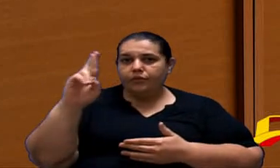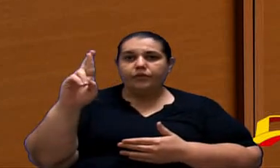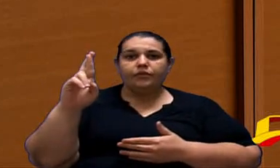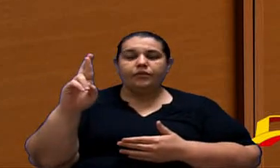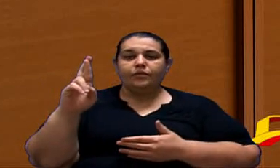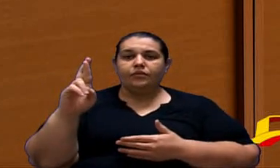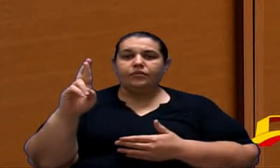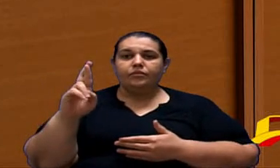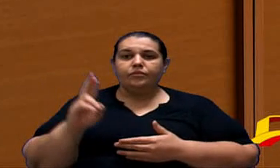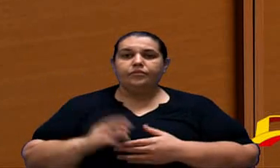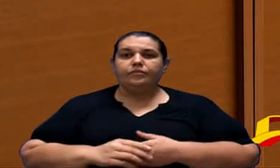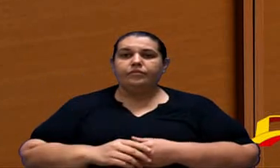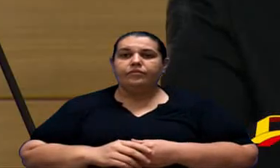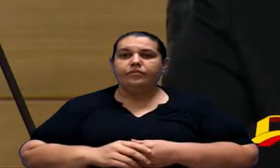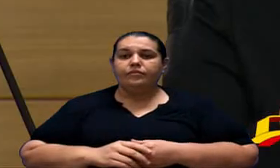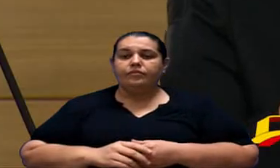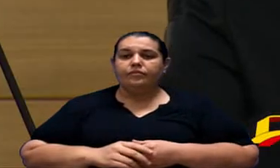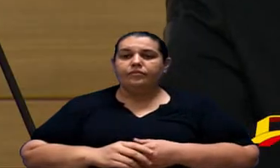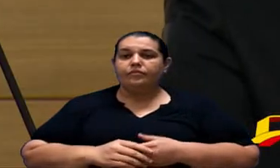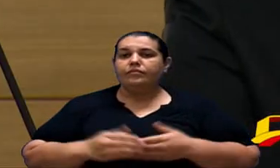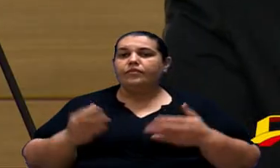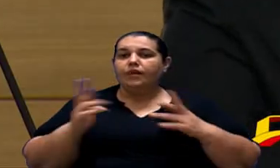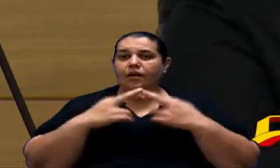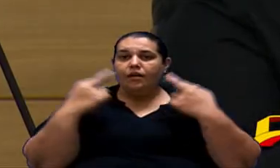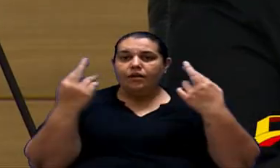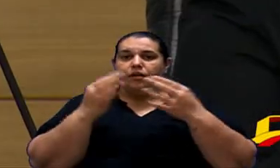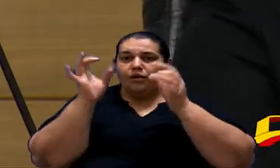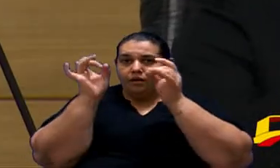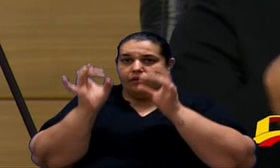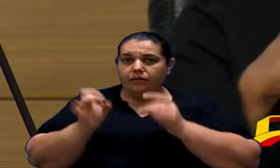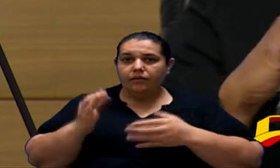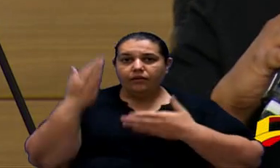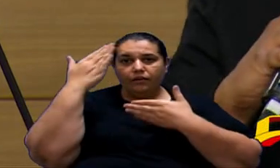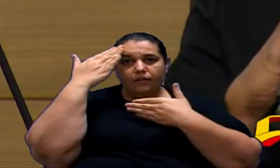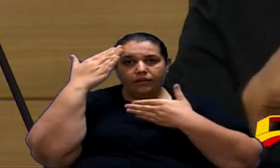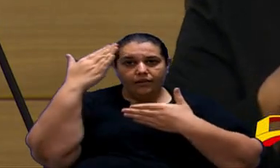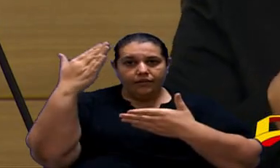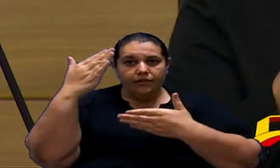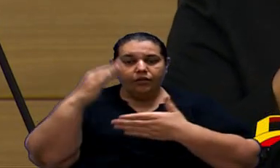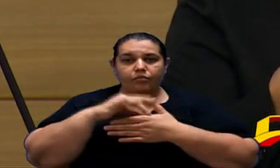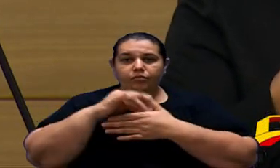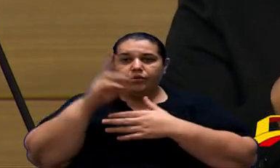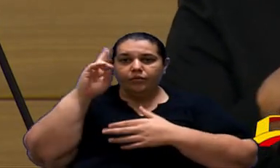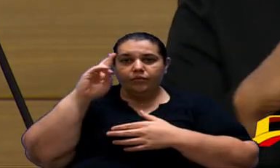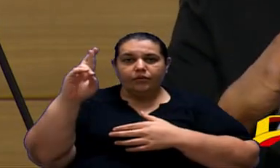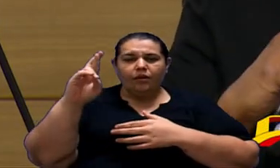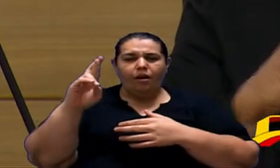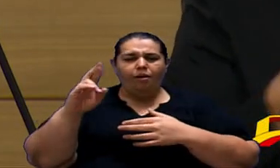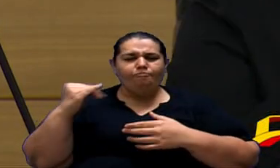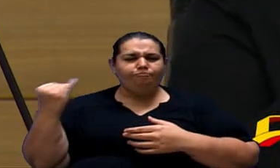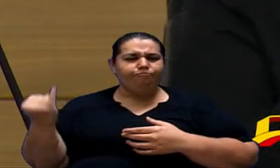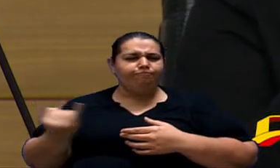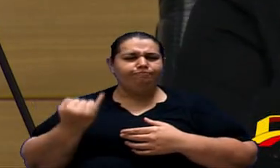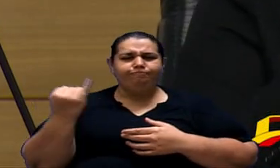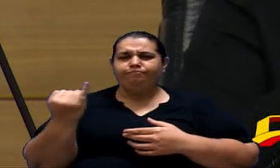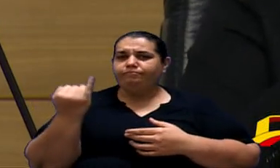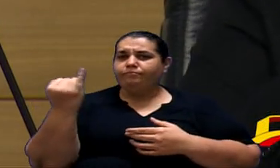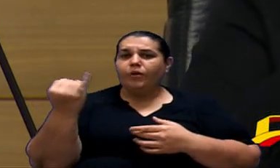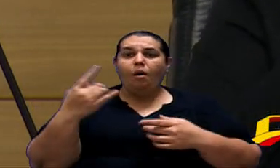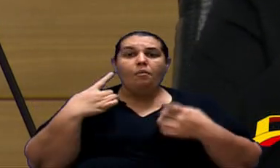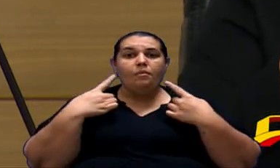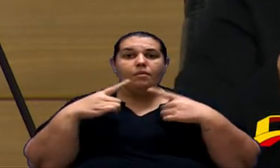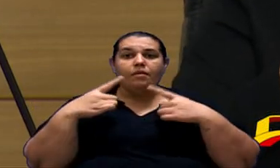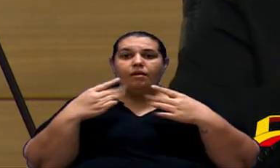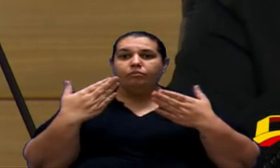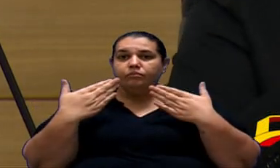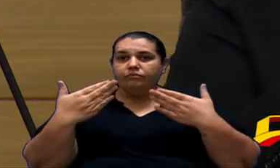proponente dessa audiência pública agradecer os presidentes que é de extrema importância como eu já falei esse debate